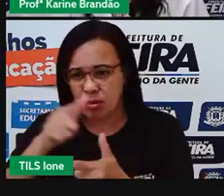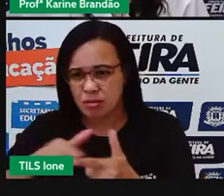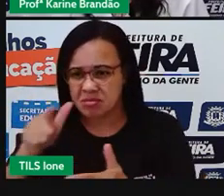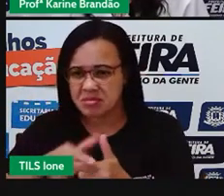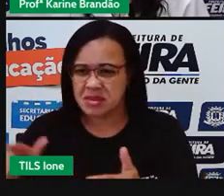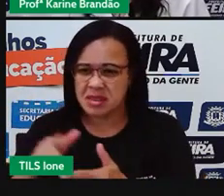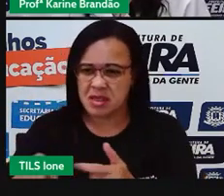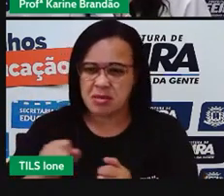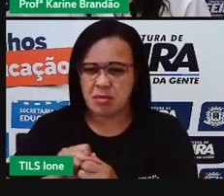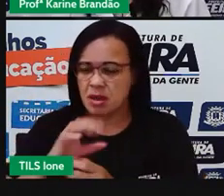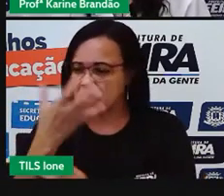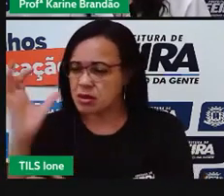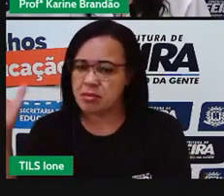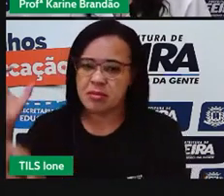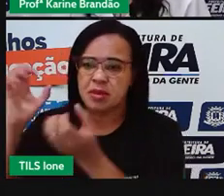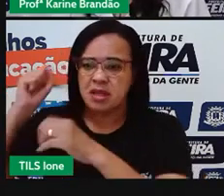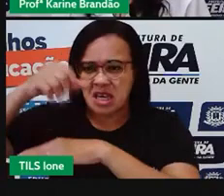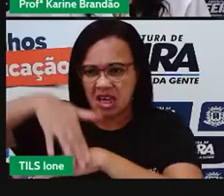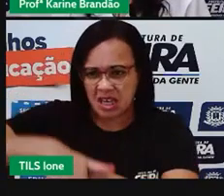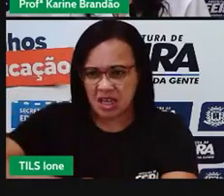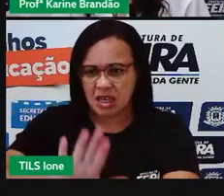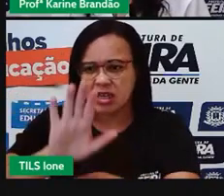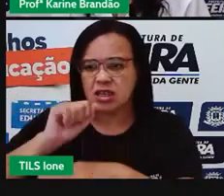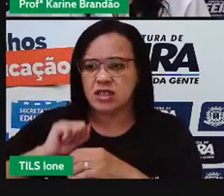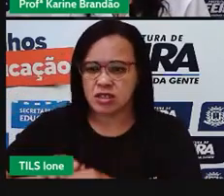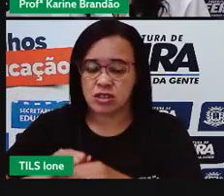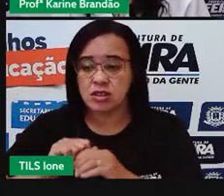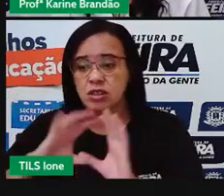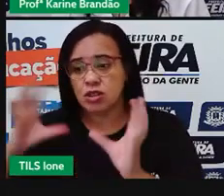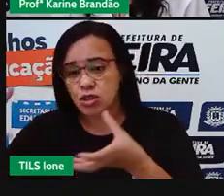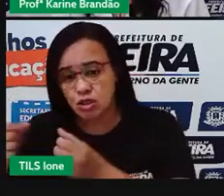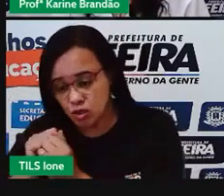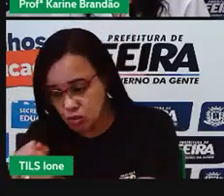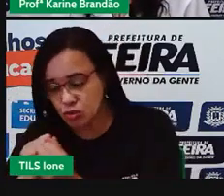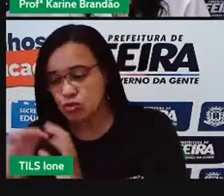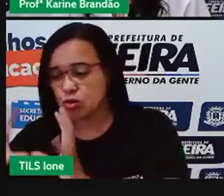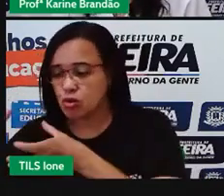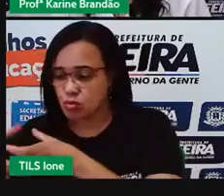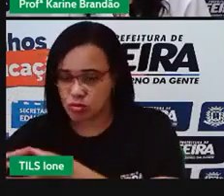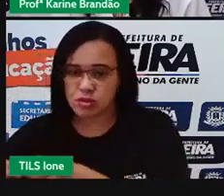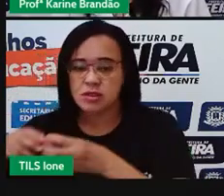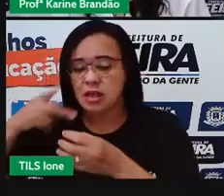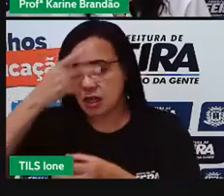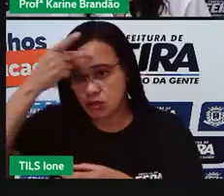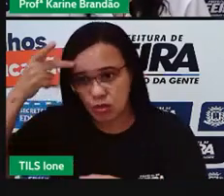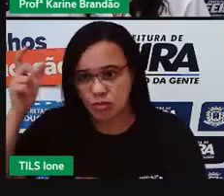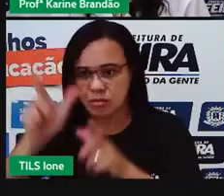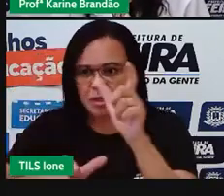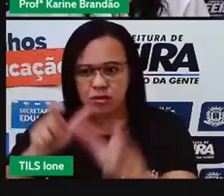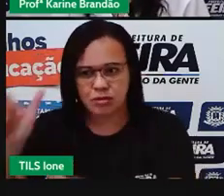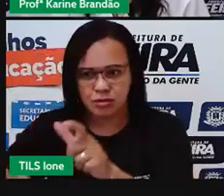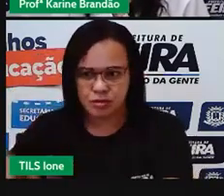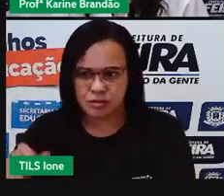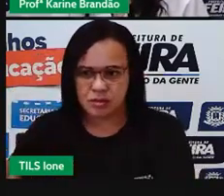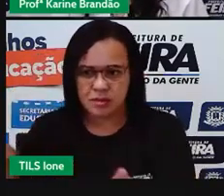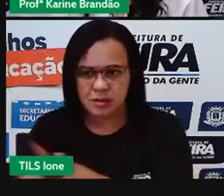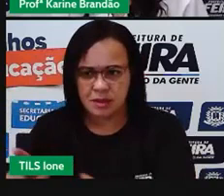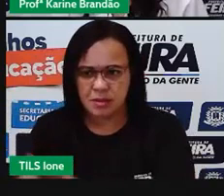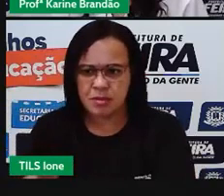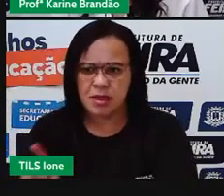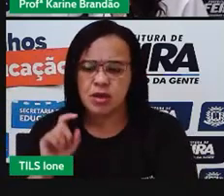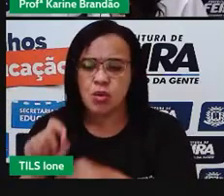-sucedidas. Segundo, identificar os principais usos da água e de outros materiais nas